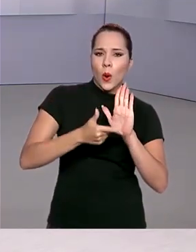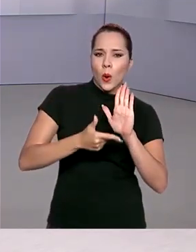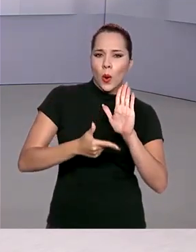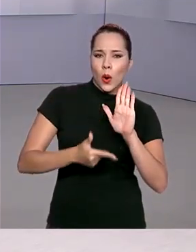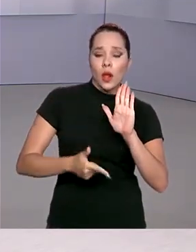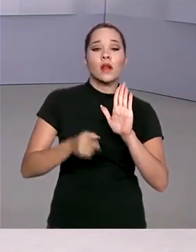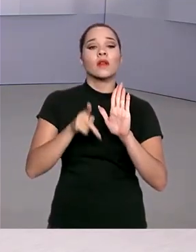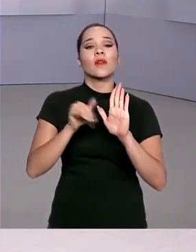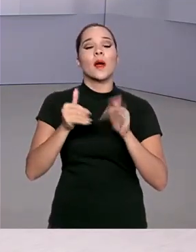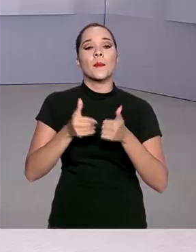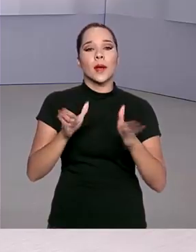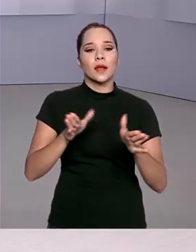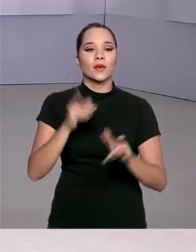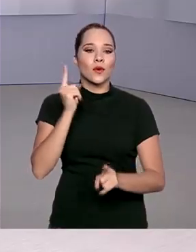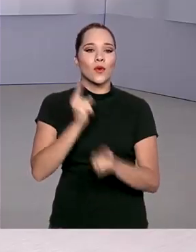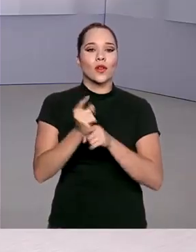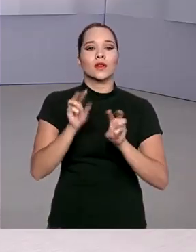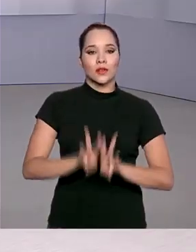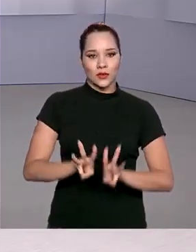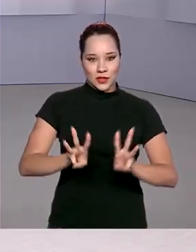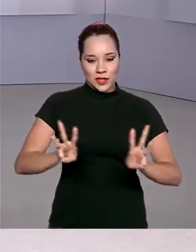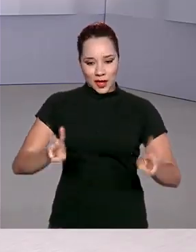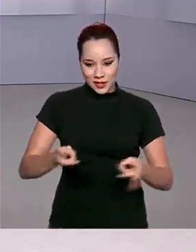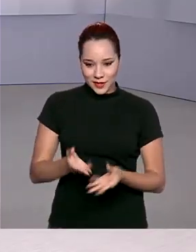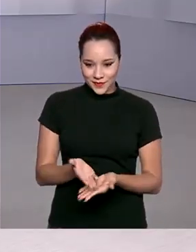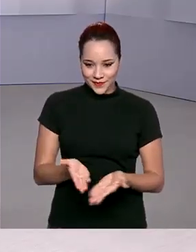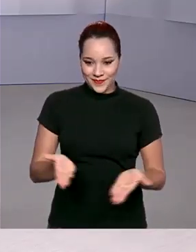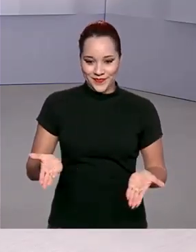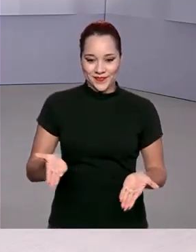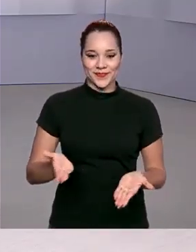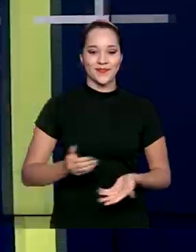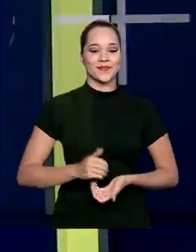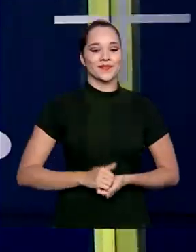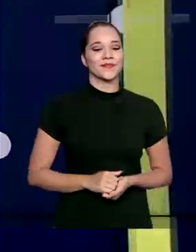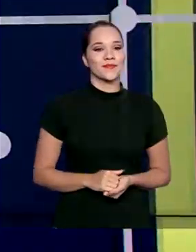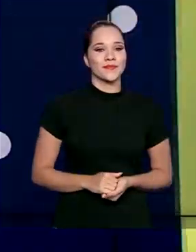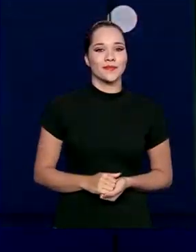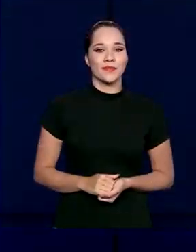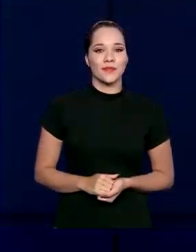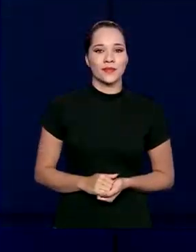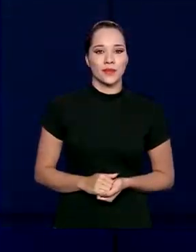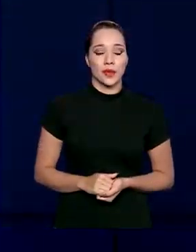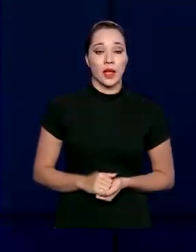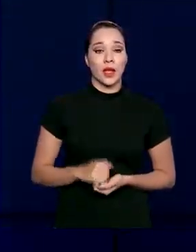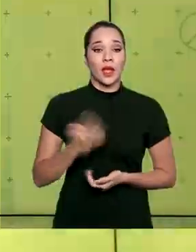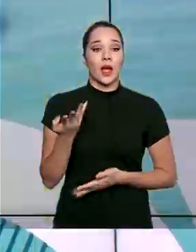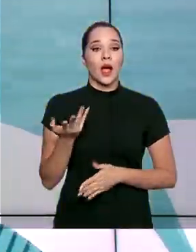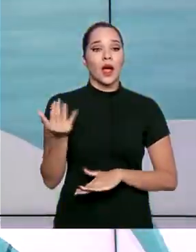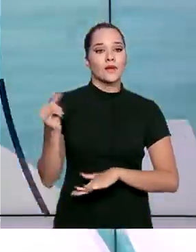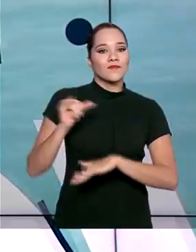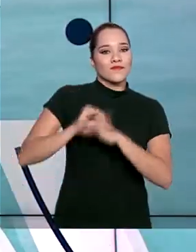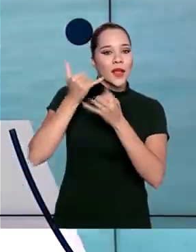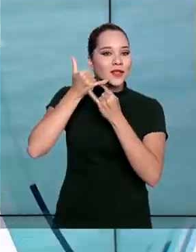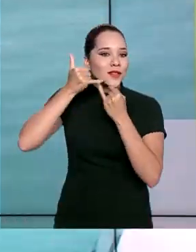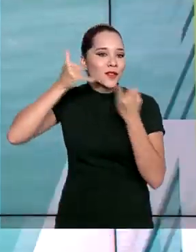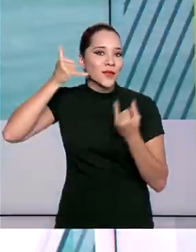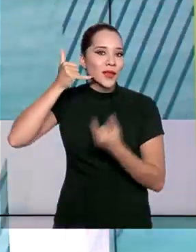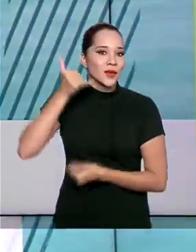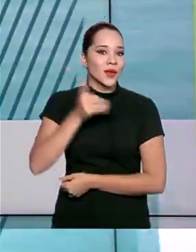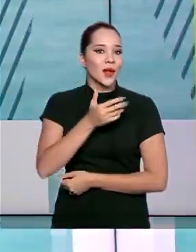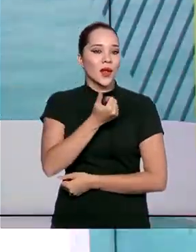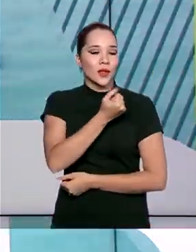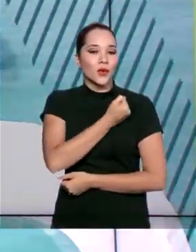estarão abertas, você encontra no site que aparece aí na sua tela. A central de atendimento à mulher Ligue